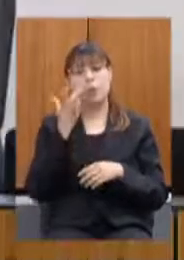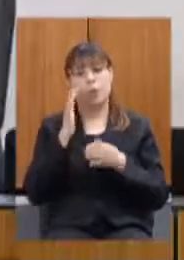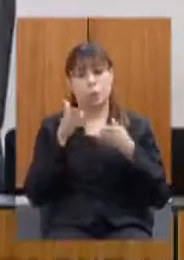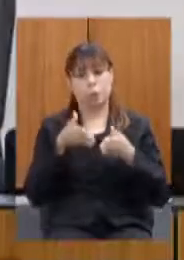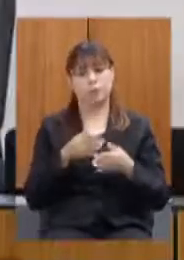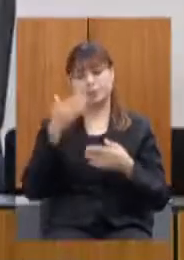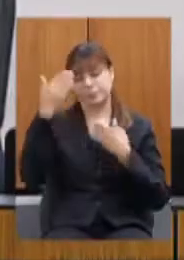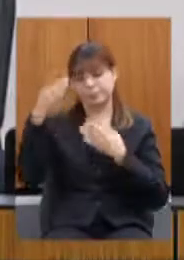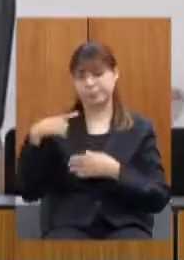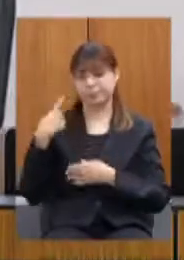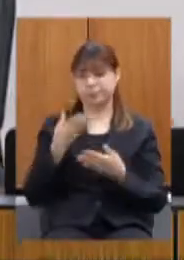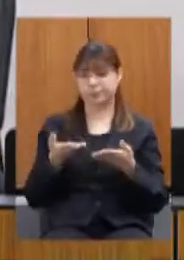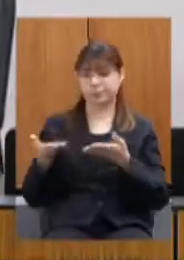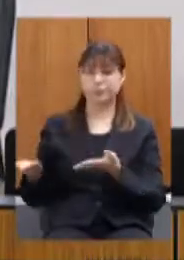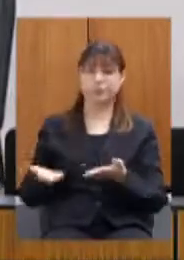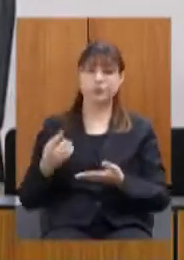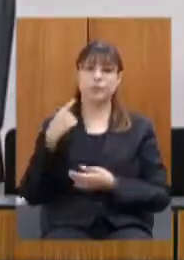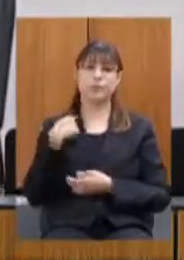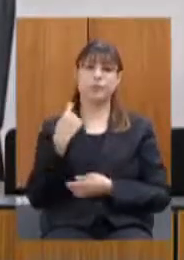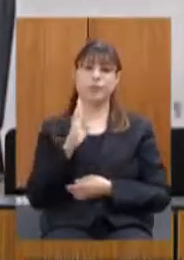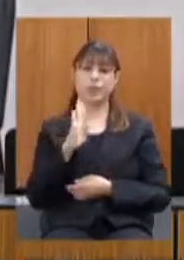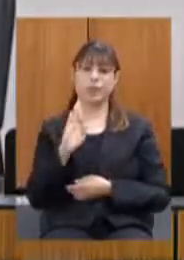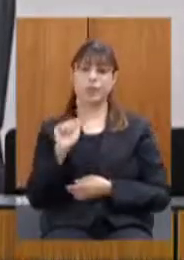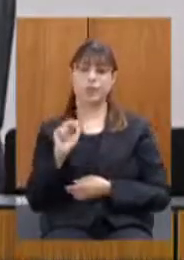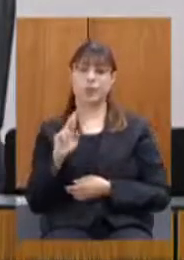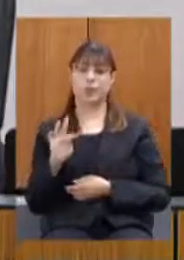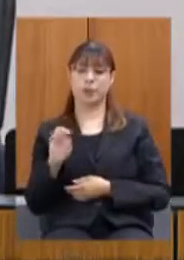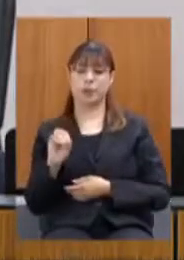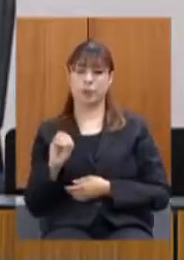deputado passa a fala agora ao deputado Bartô